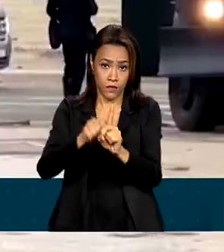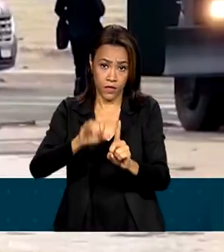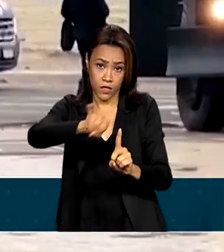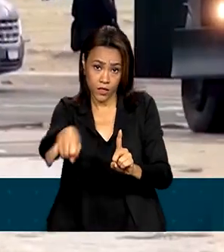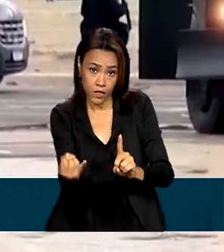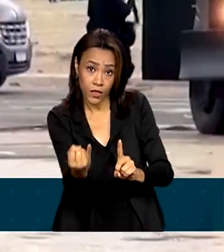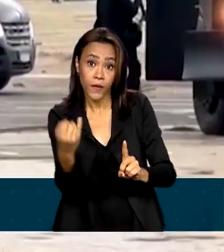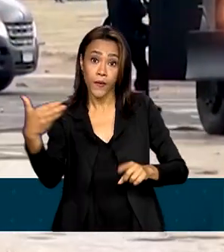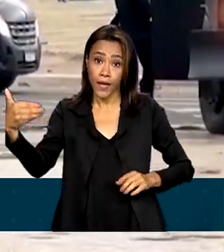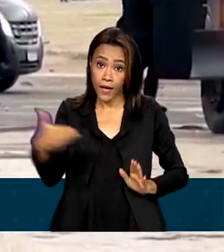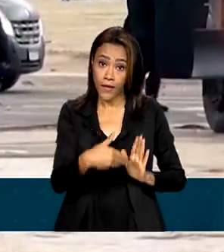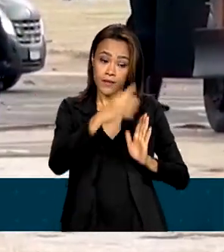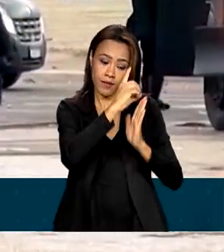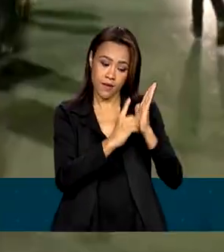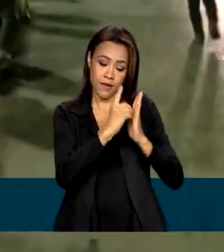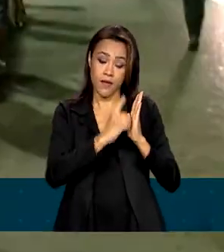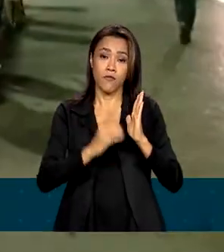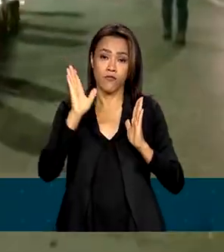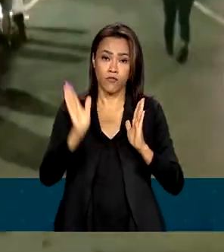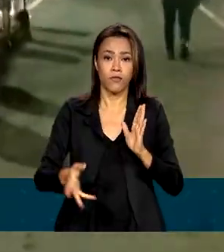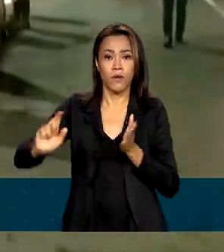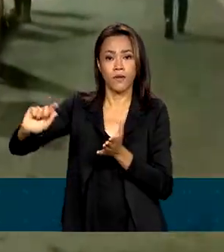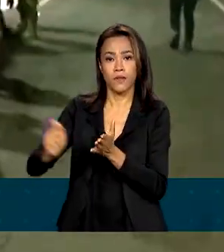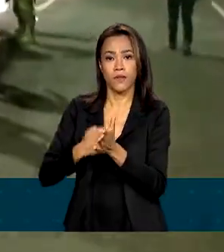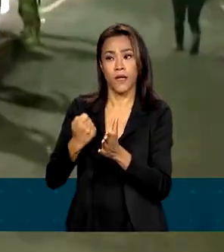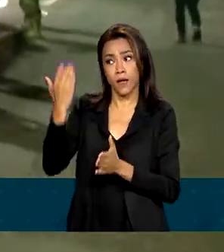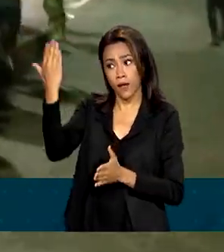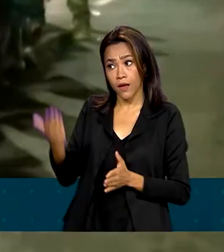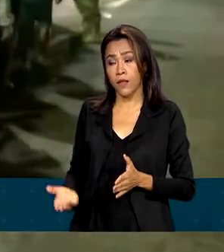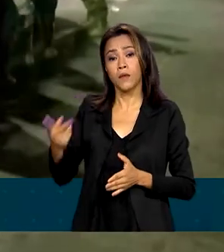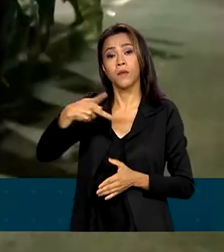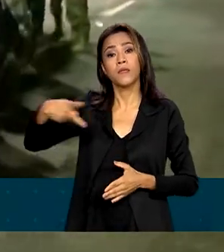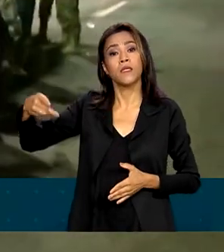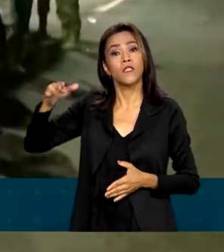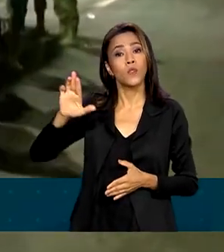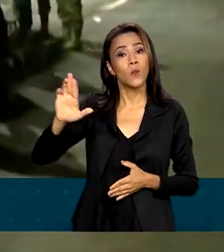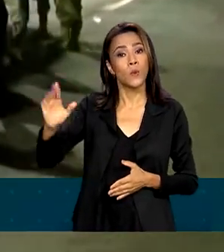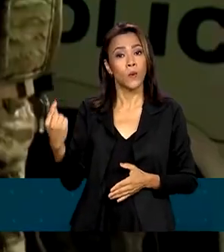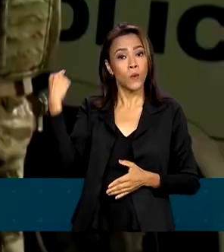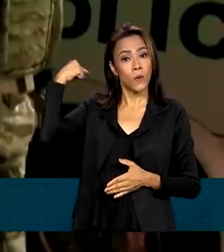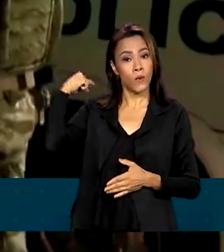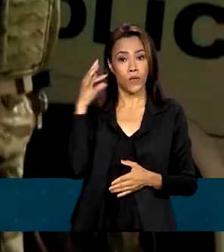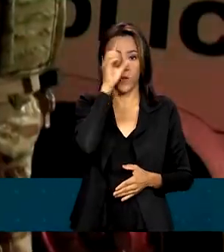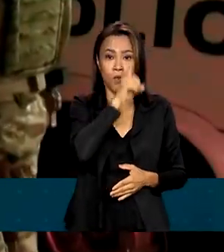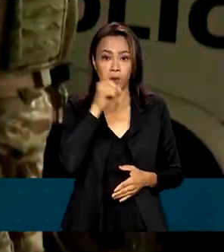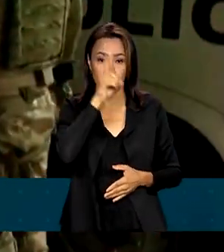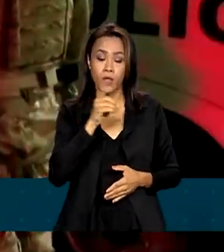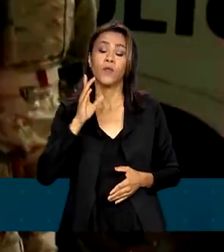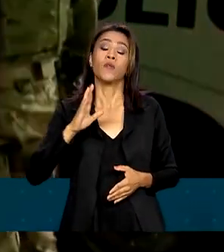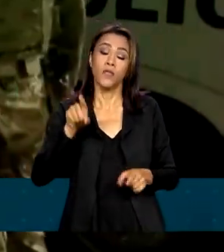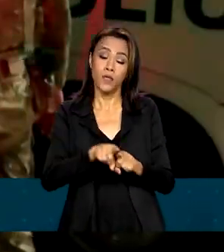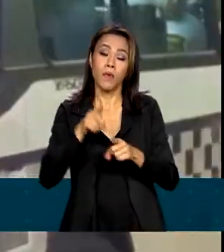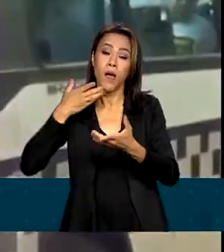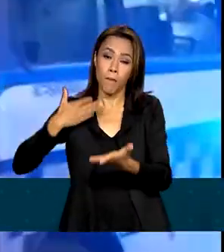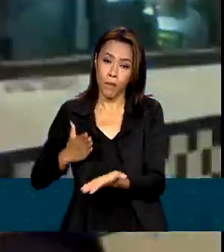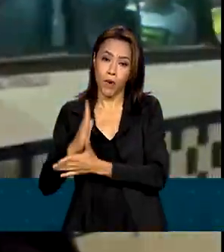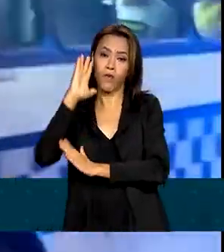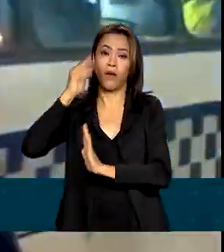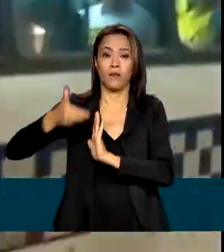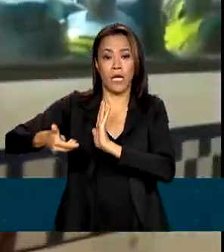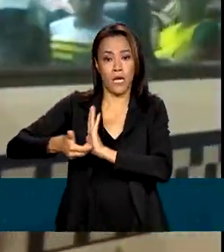decreto foi assinado pelo presidente Lula no domingo e também foi aprovado na Câmara dos Deputados por